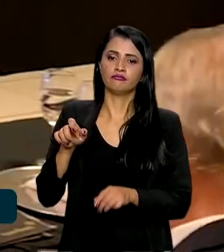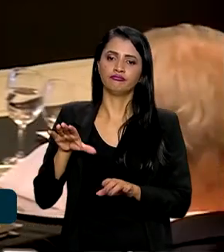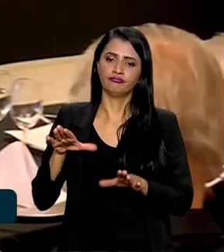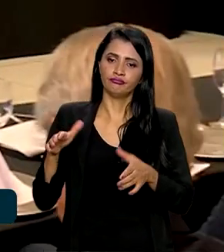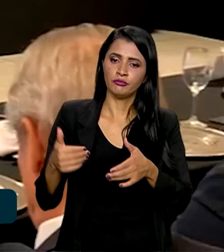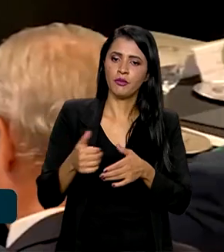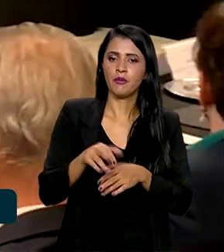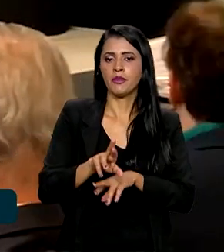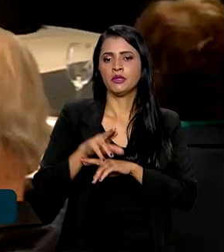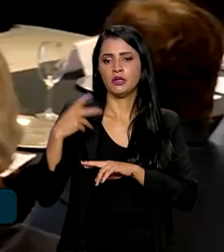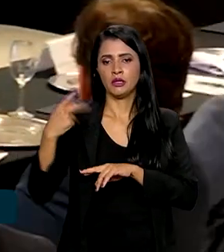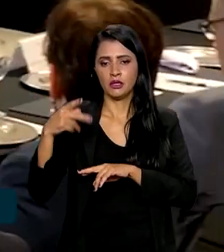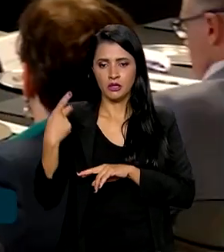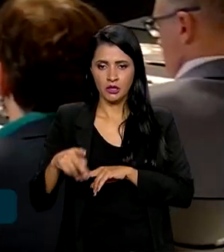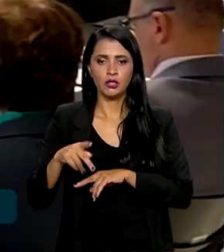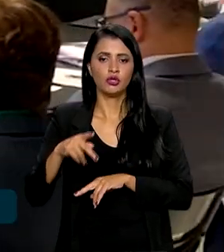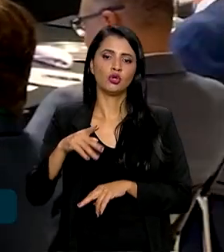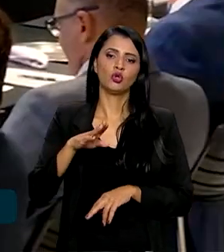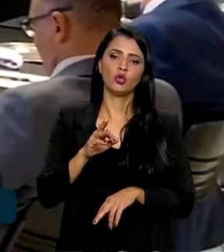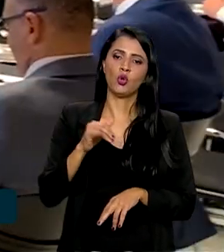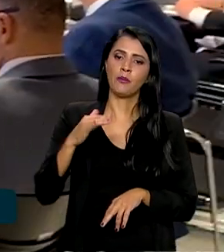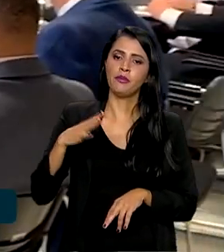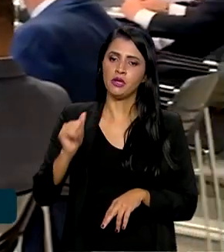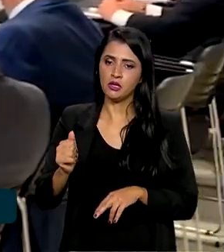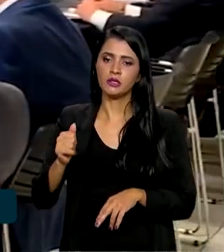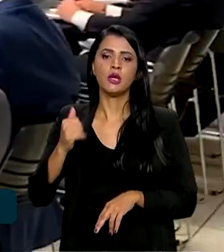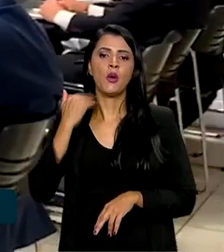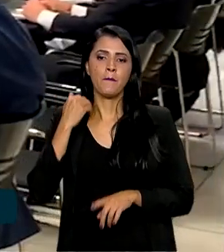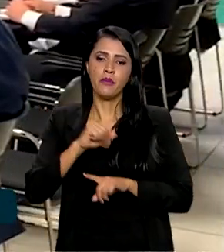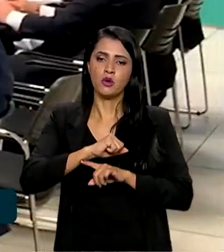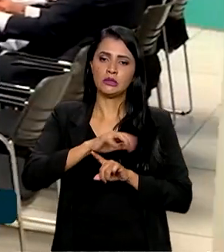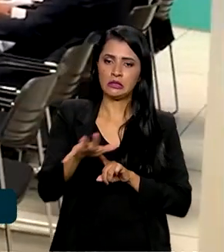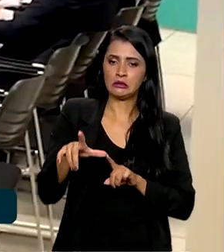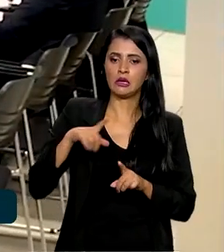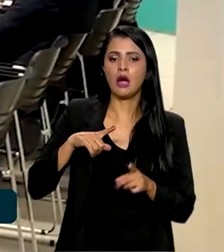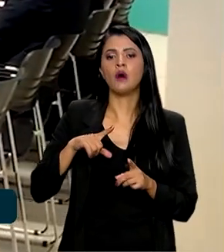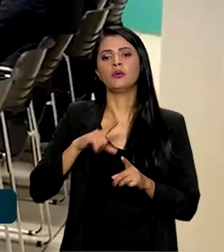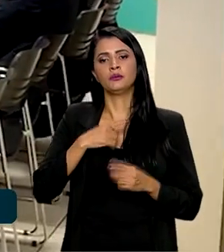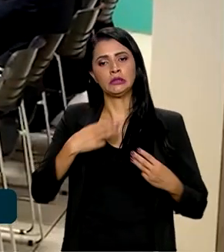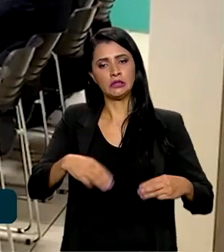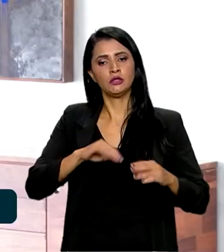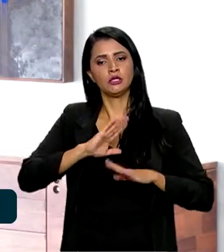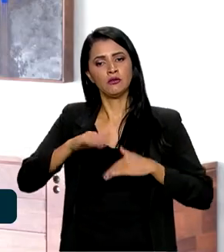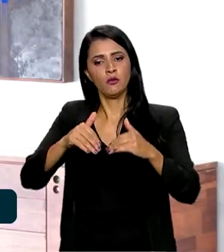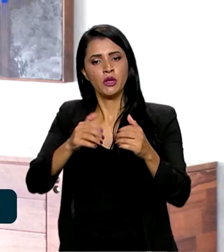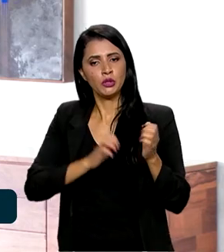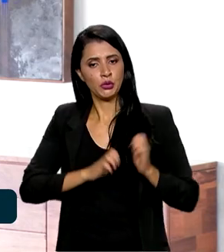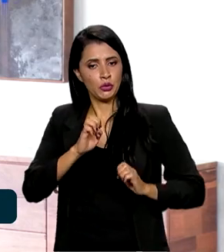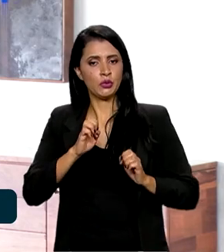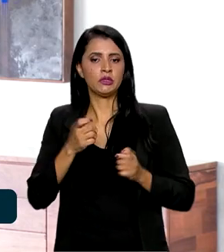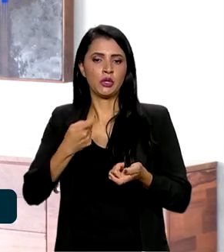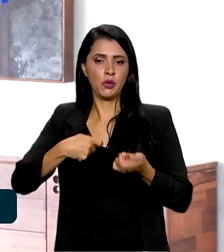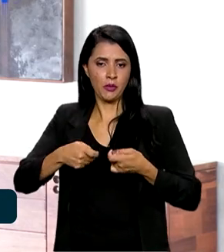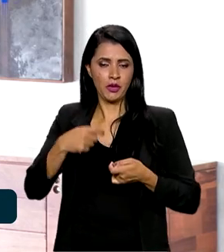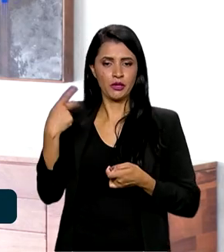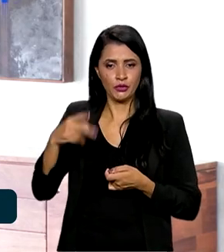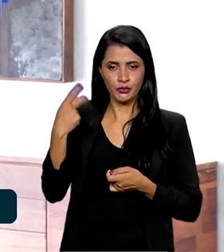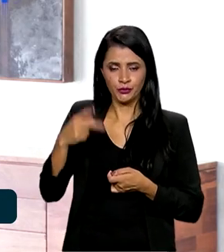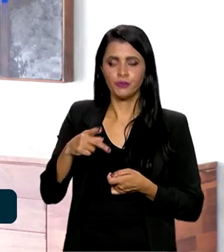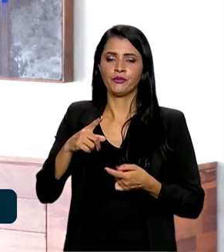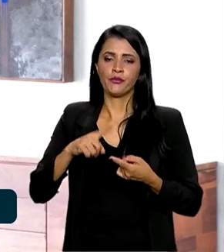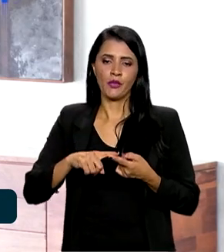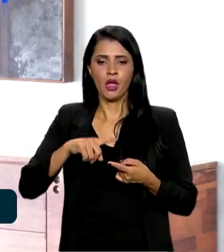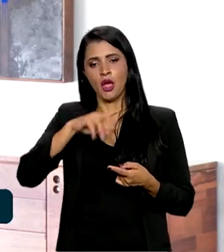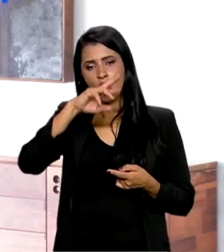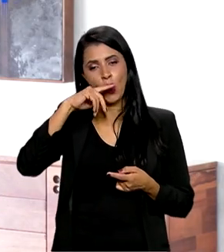Parlamentar do BRICS, do Banco Central e do Ministério do Desenvolvimento, Indústria e Comércio. Formado por Brasil, Rússia, Índia,